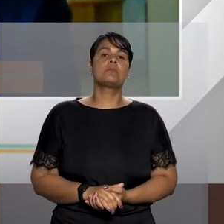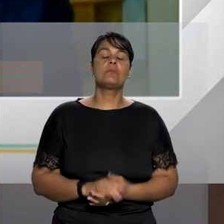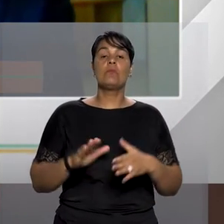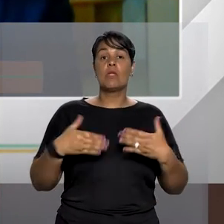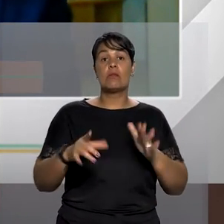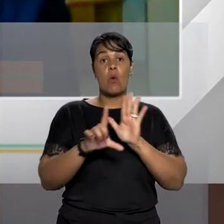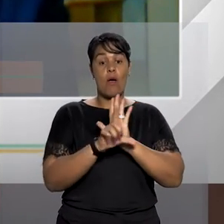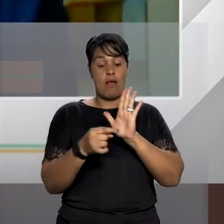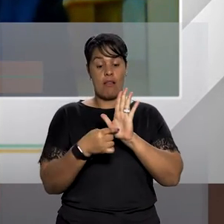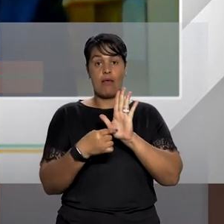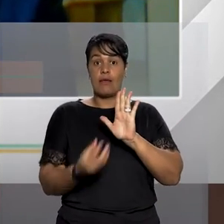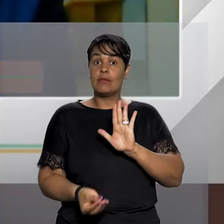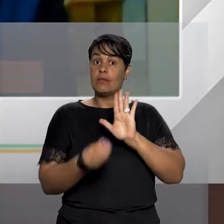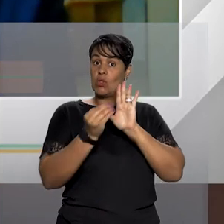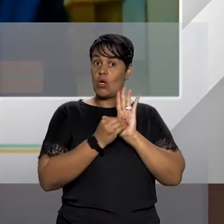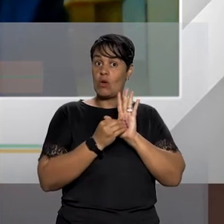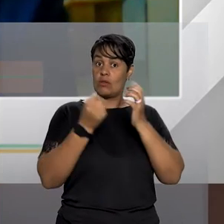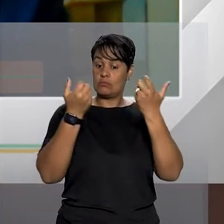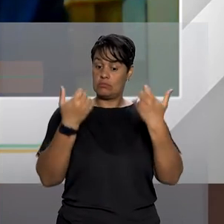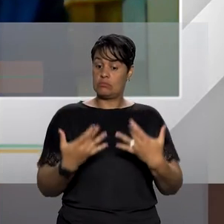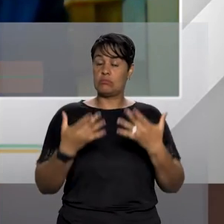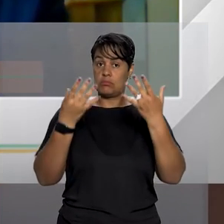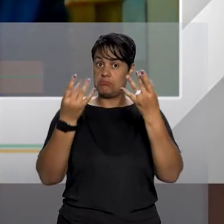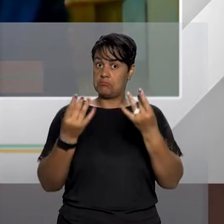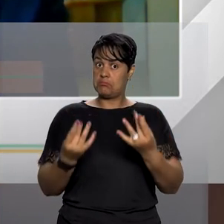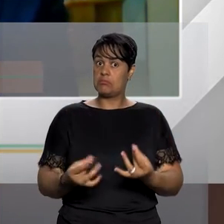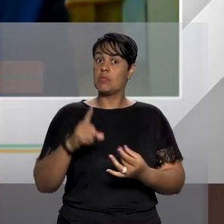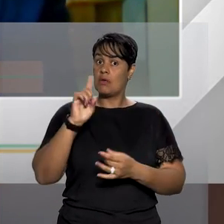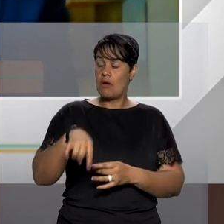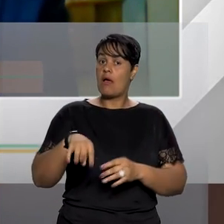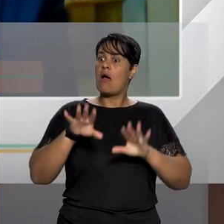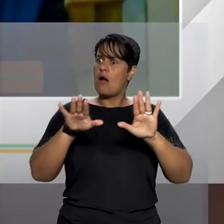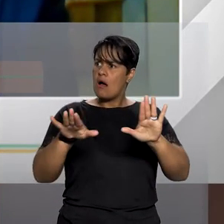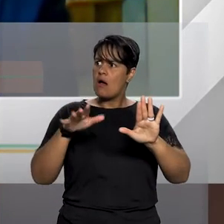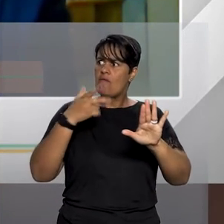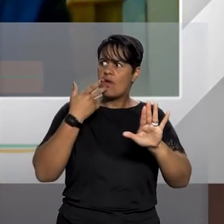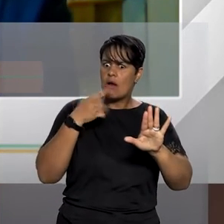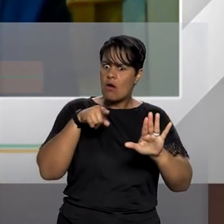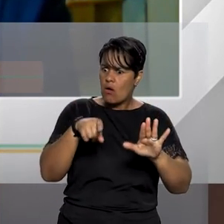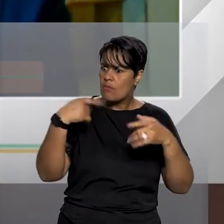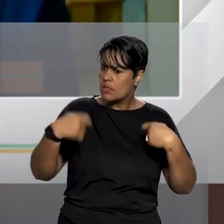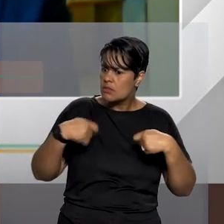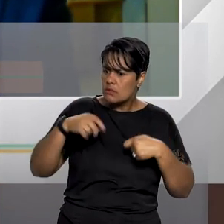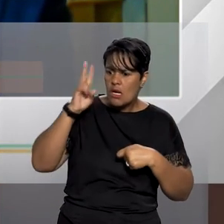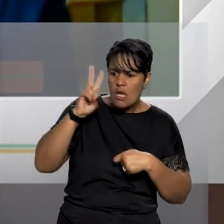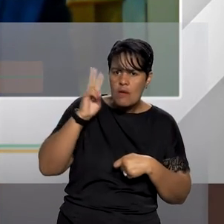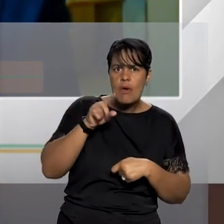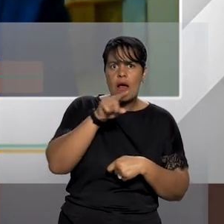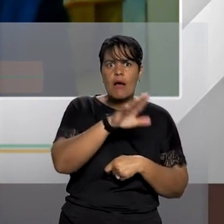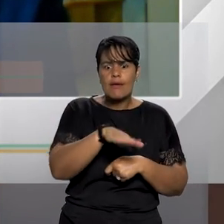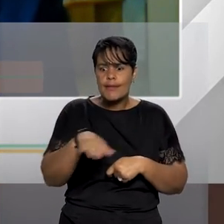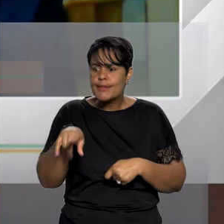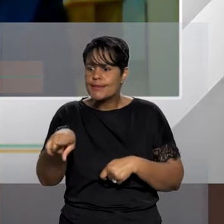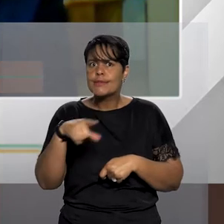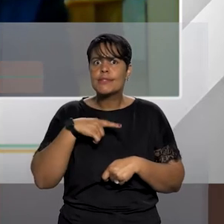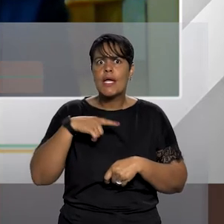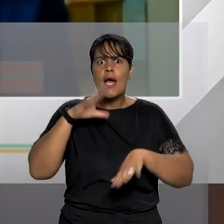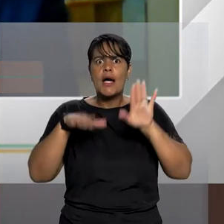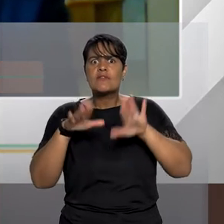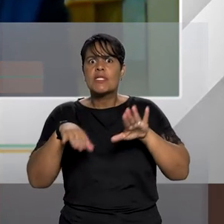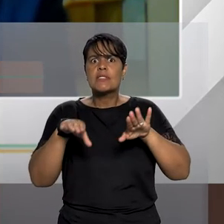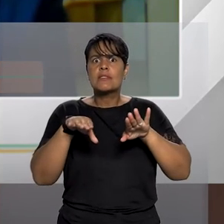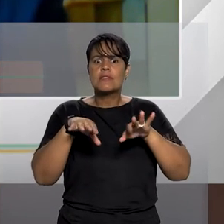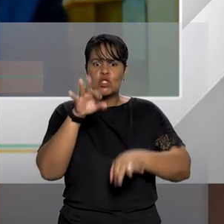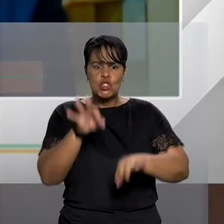e esses dispositivos em específico é uma sugestão, me falou, vocês estão esquecendo dessa forma de violência que o sistema jurídico não está acostumado a enxergar e a gente